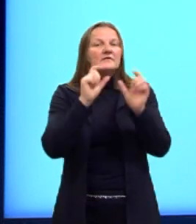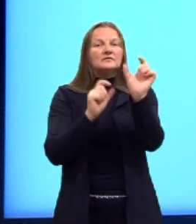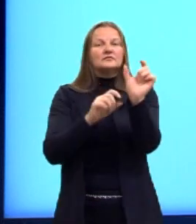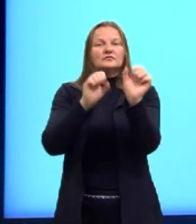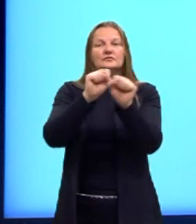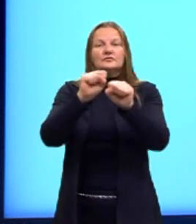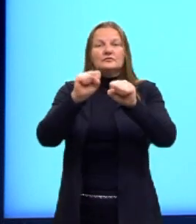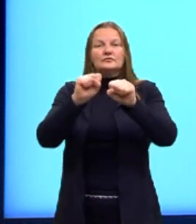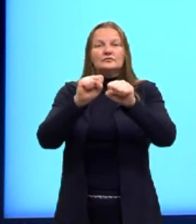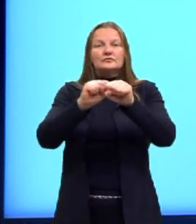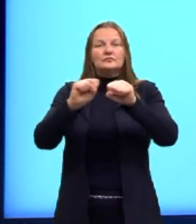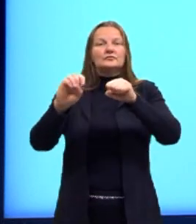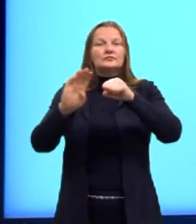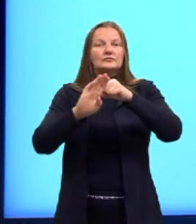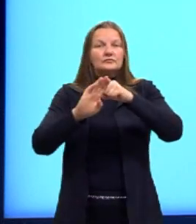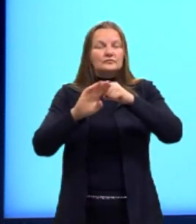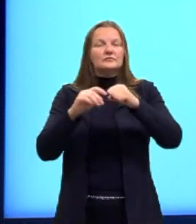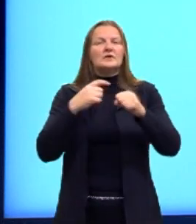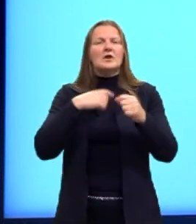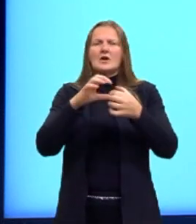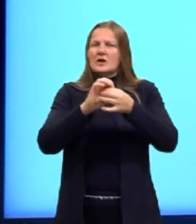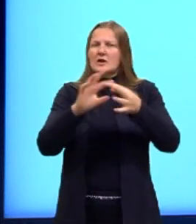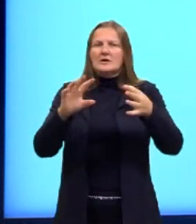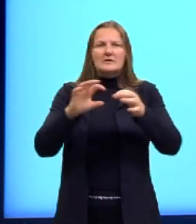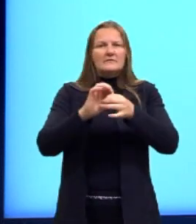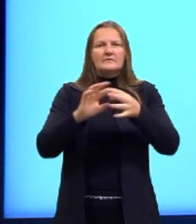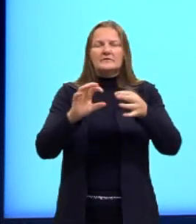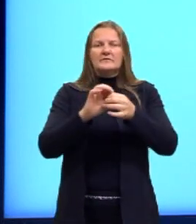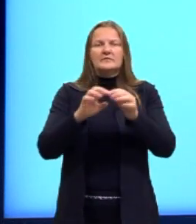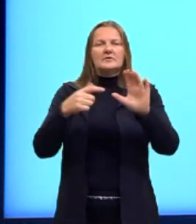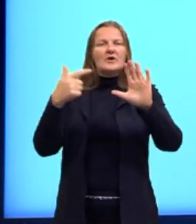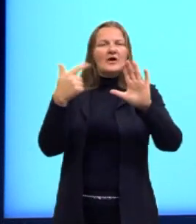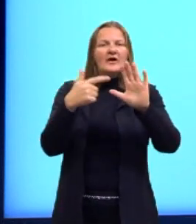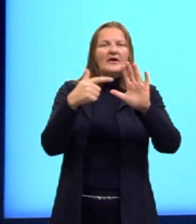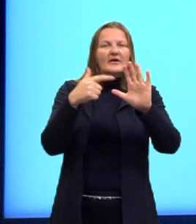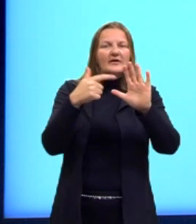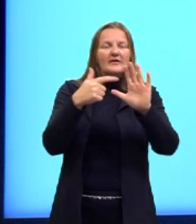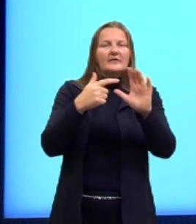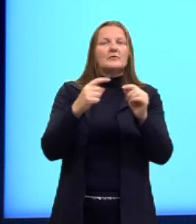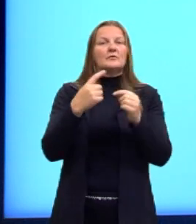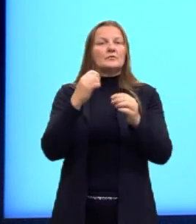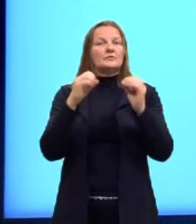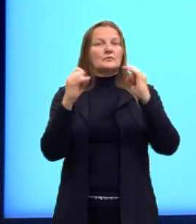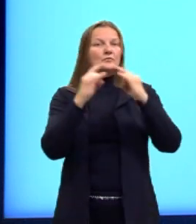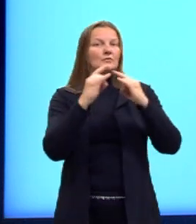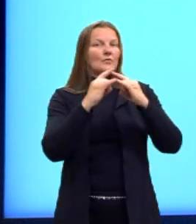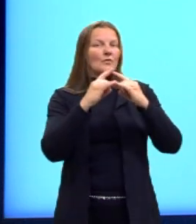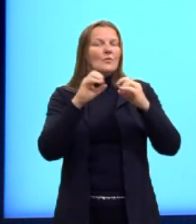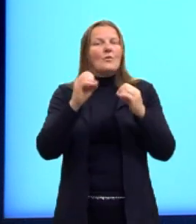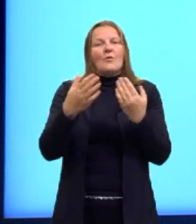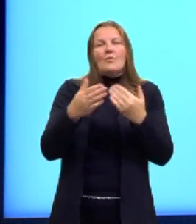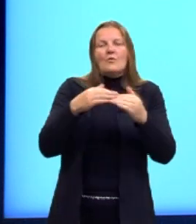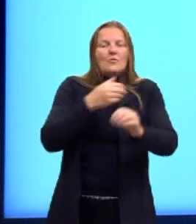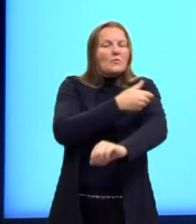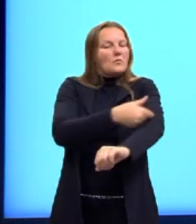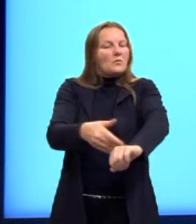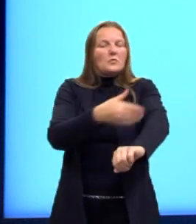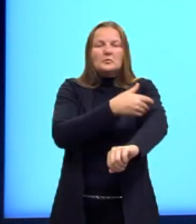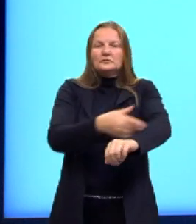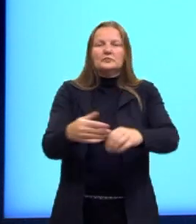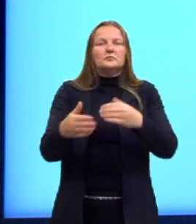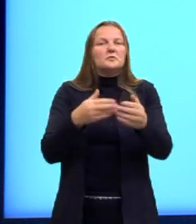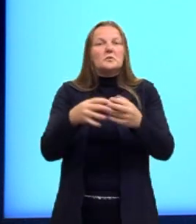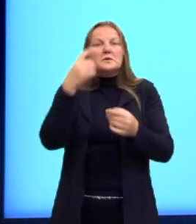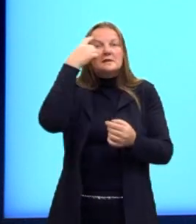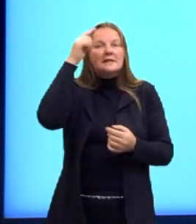tem a ver com uma composição livre e irônica contra instituições, costumes ou